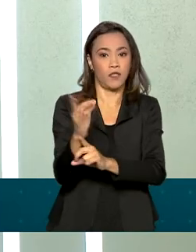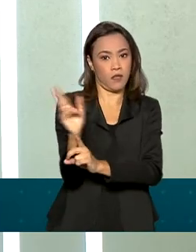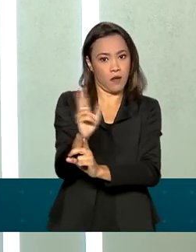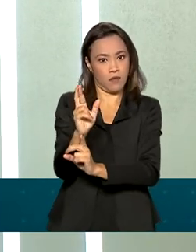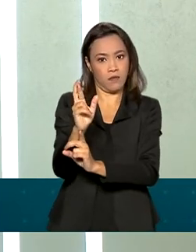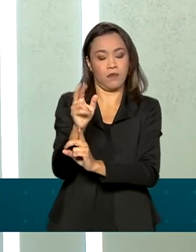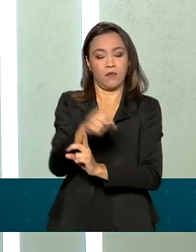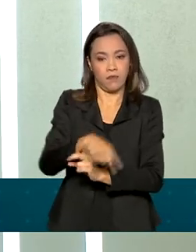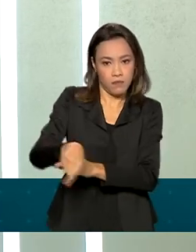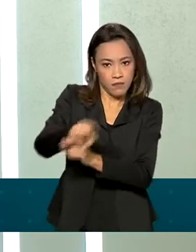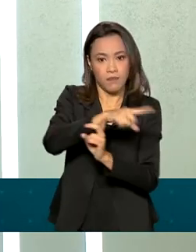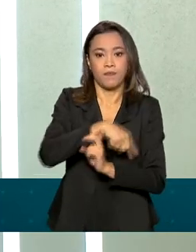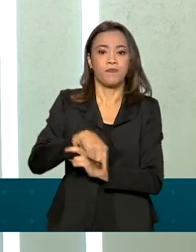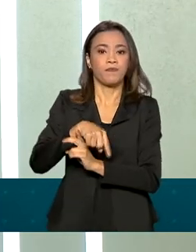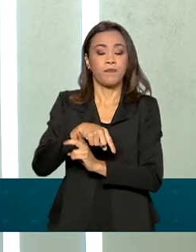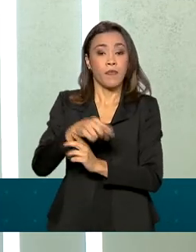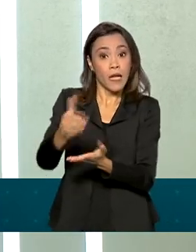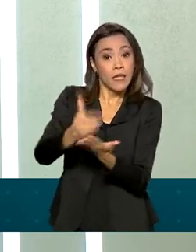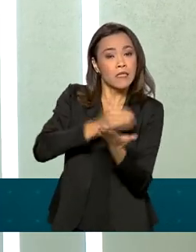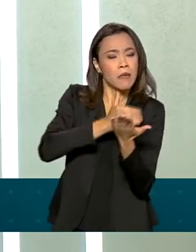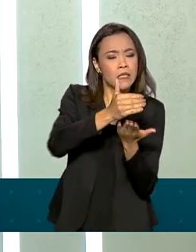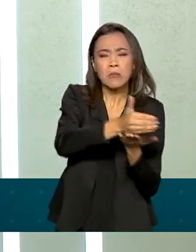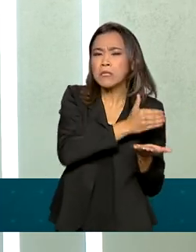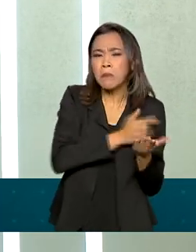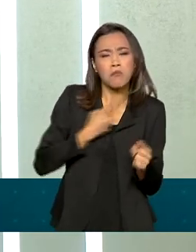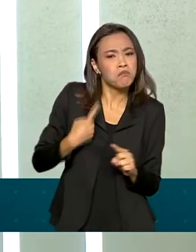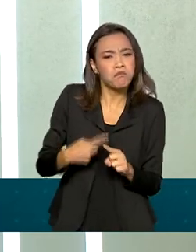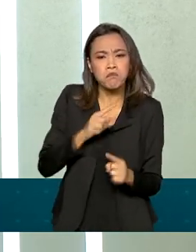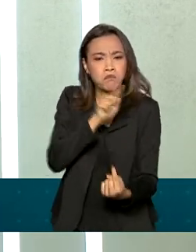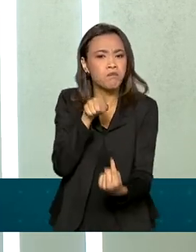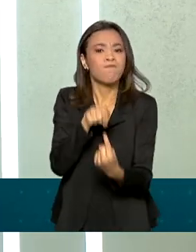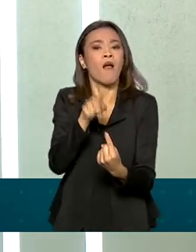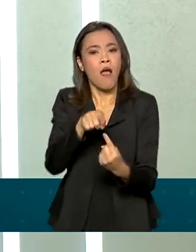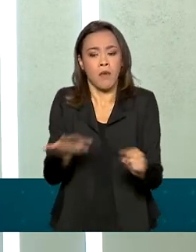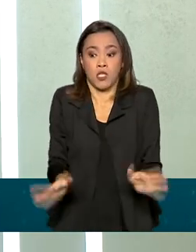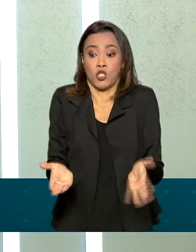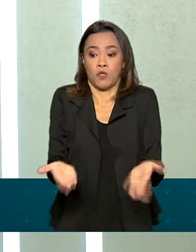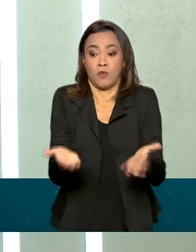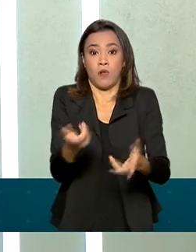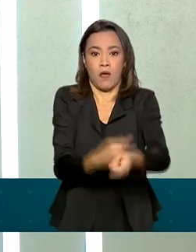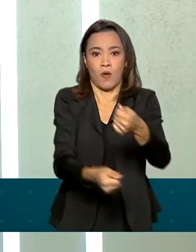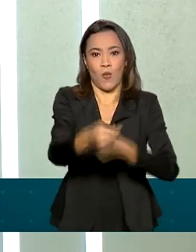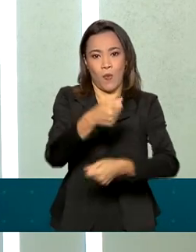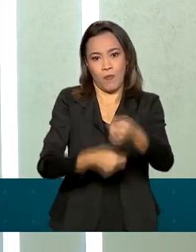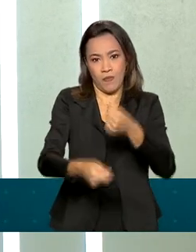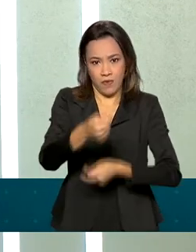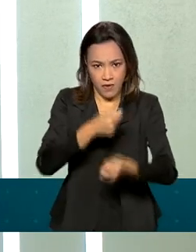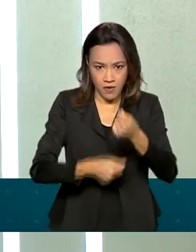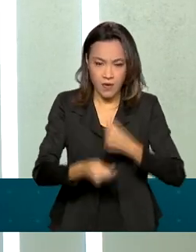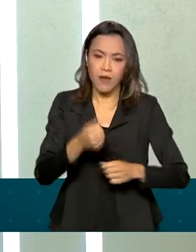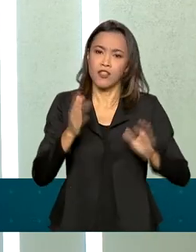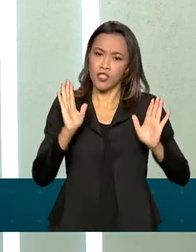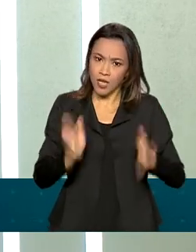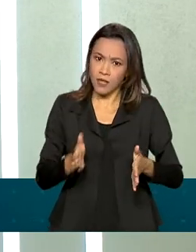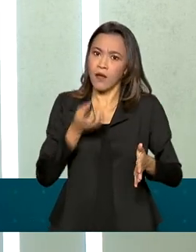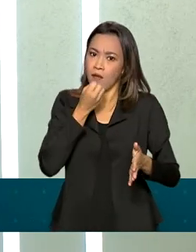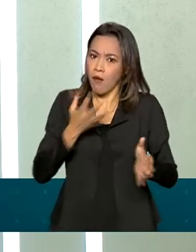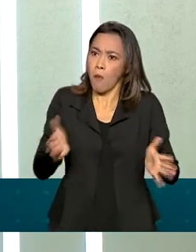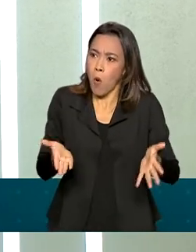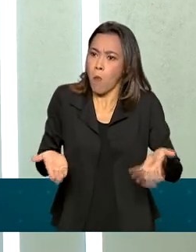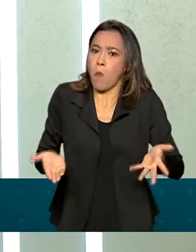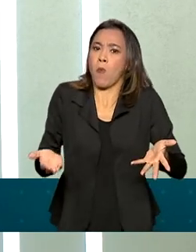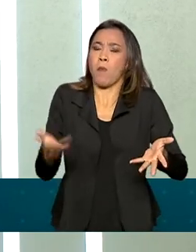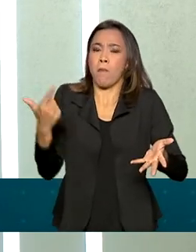Todo o propósito dessas antecipações é estimular a economia, que já está bastante, inclusive, estimulada. Lembrando que as